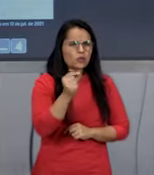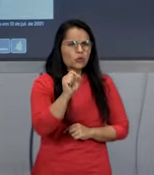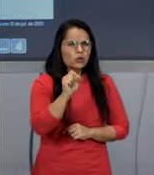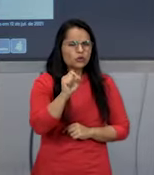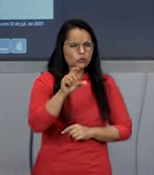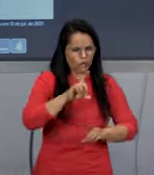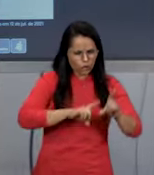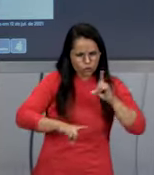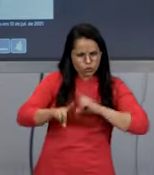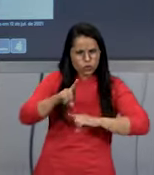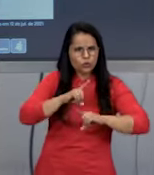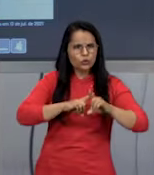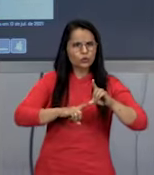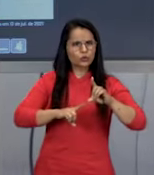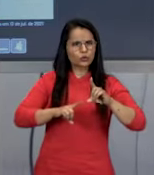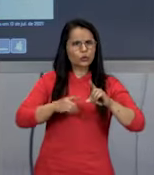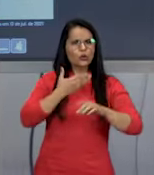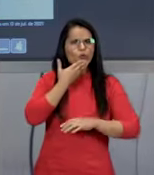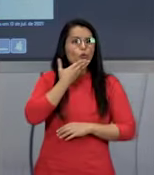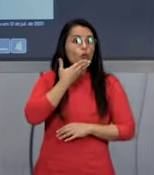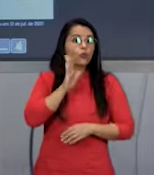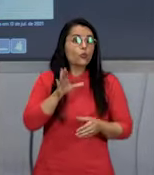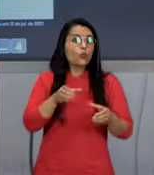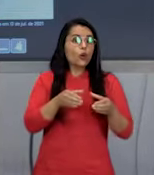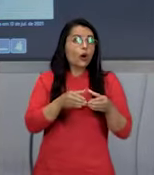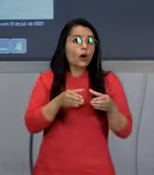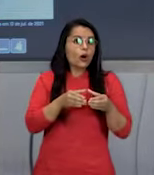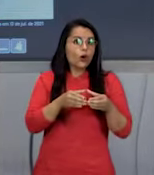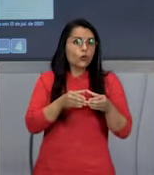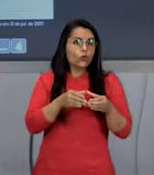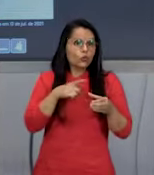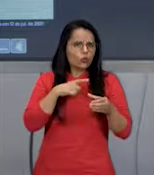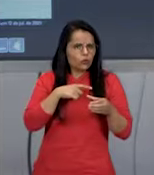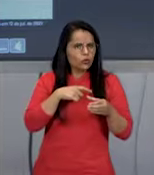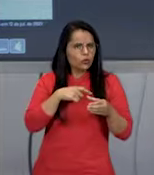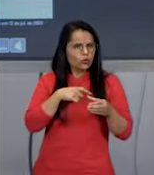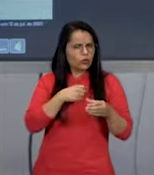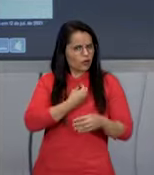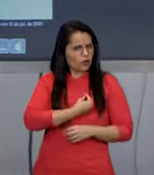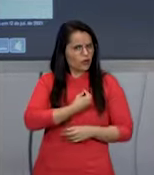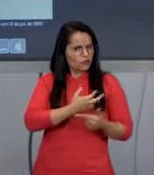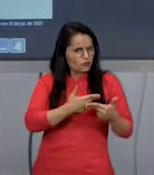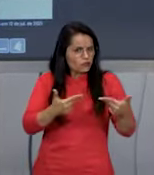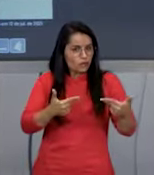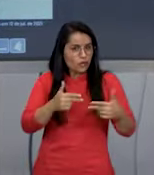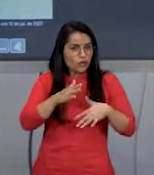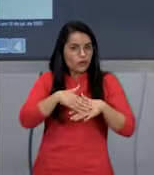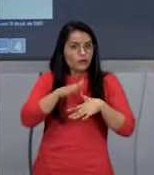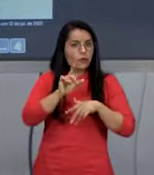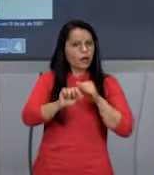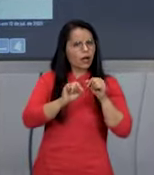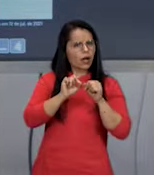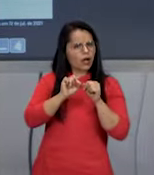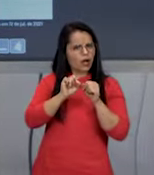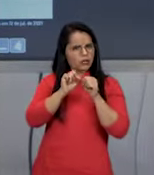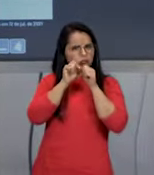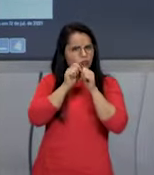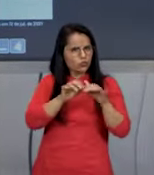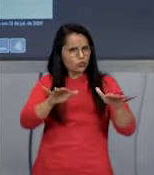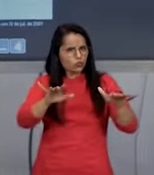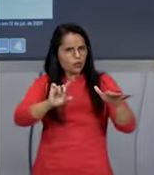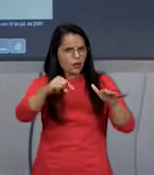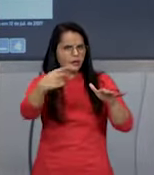domínios, qual que é o grupo de ser vivo que é mais abrangente depois dos